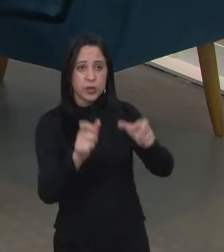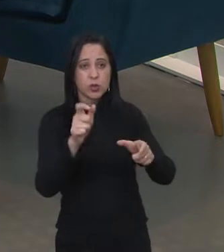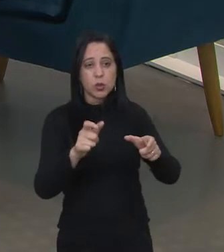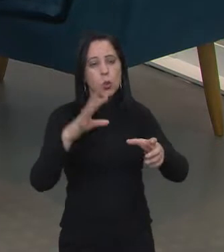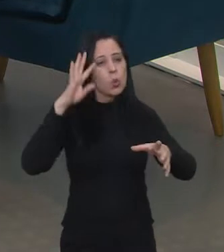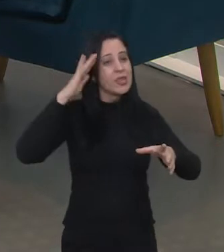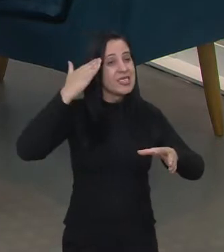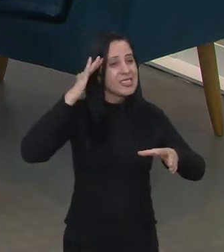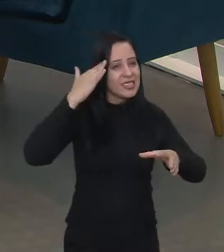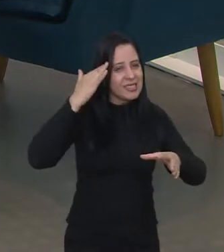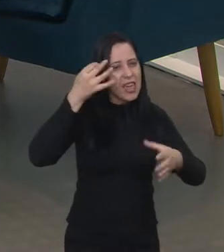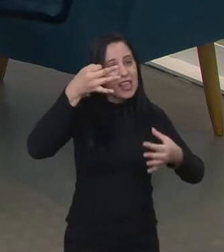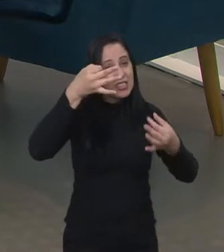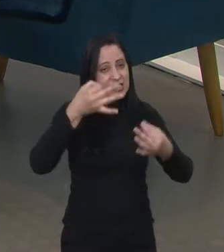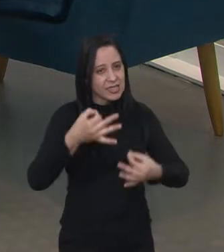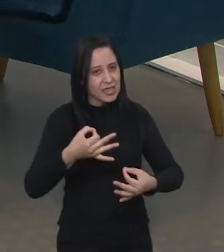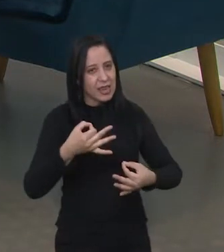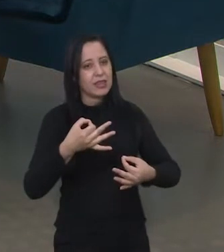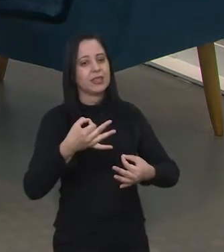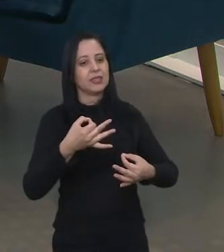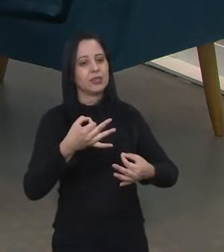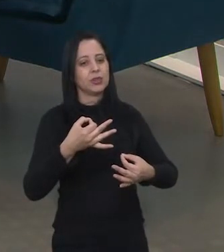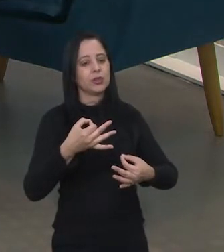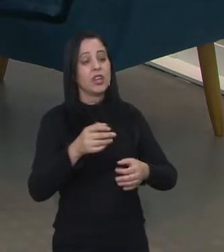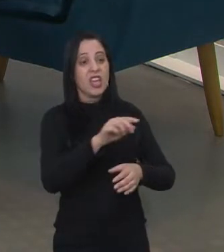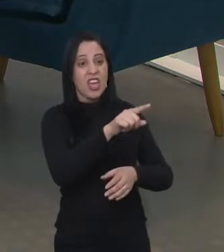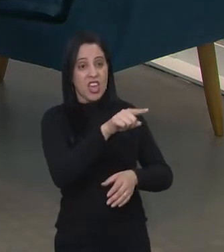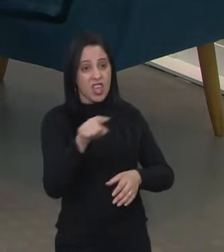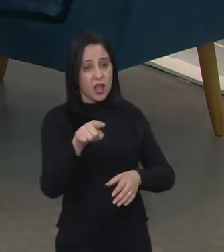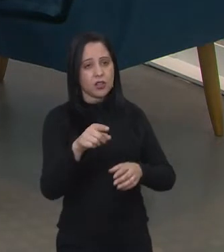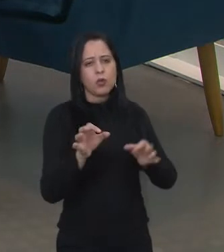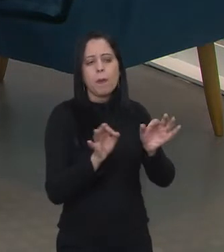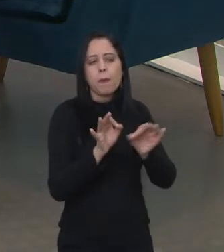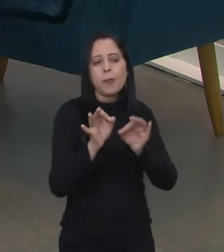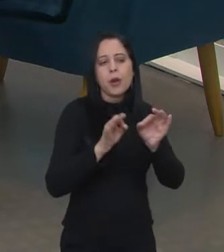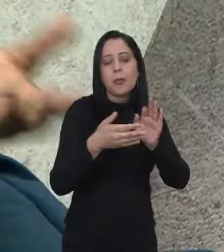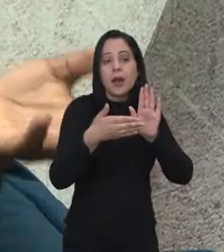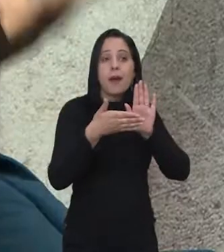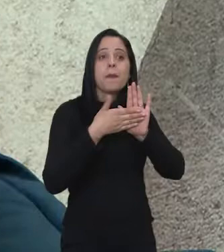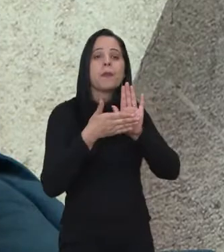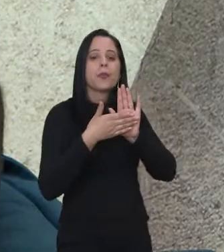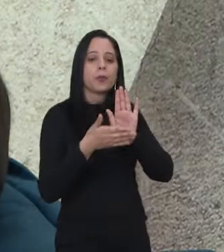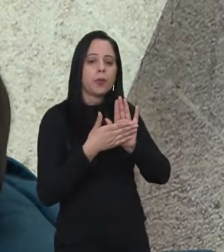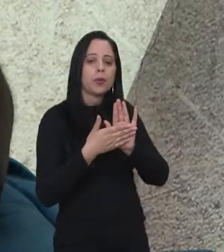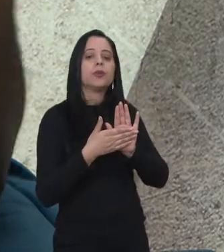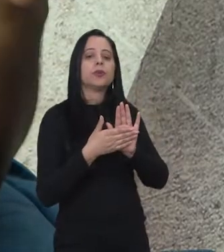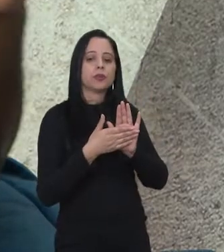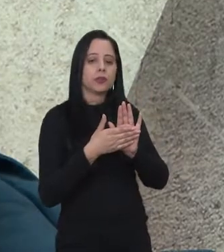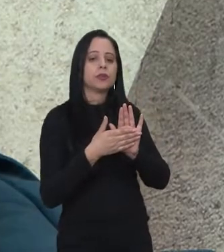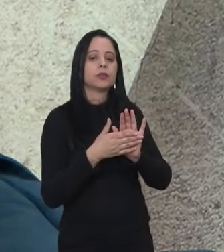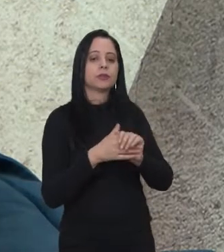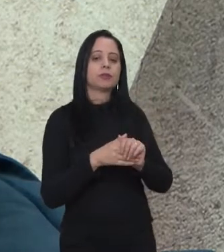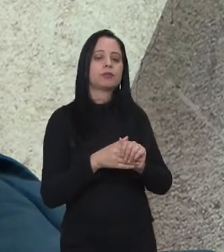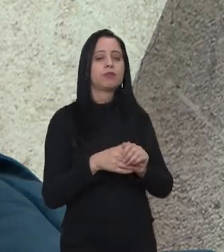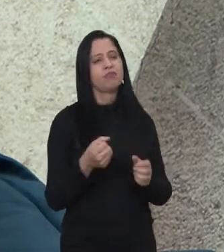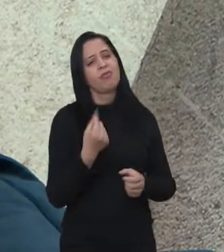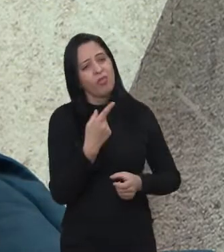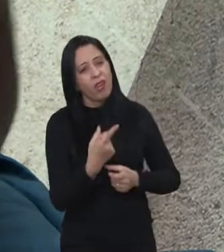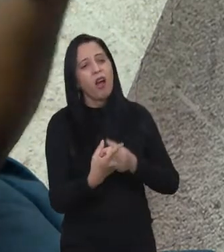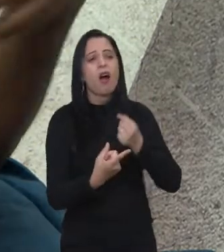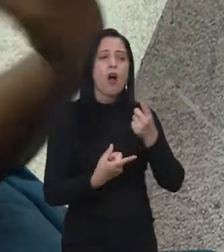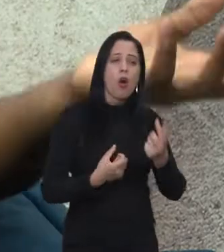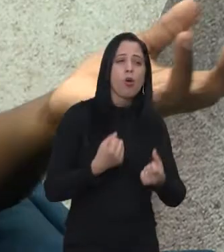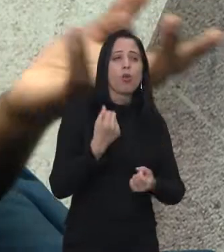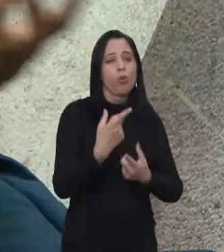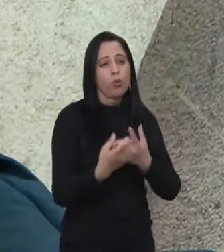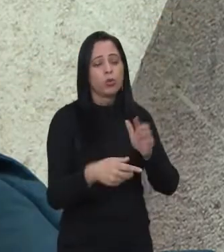vão conseguir encaixar a sua proposta e desenhar minimamente a sua proposta. Alguns já vêm bem estruturados, mas tem